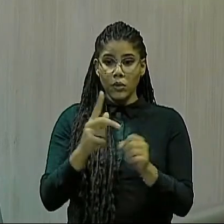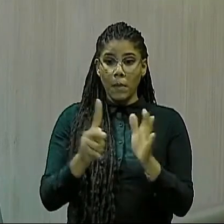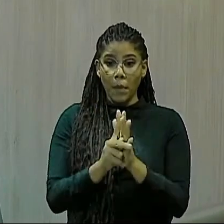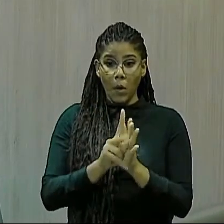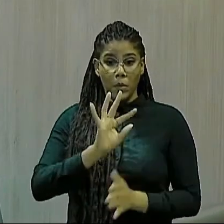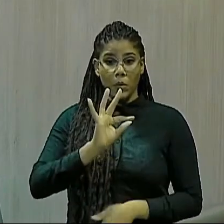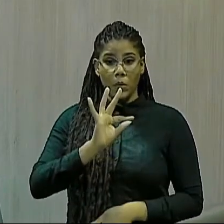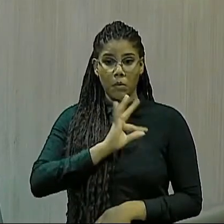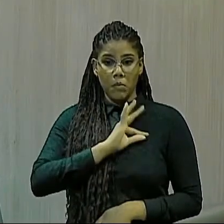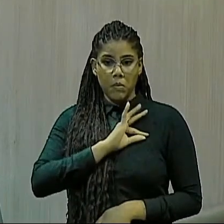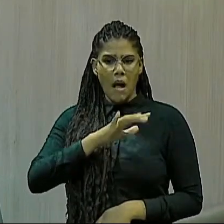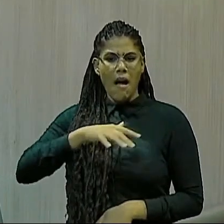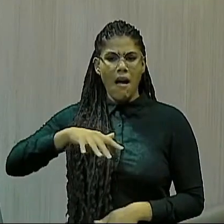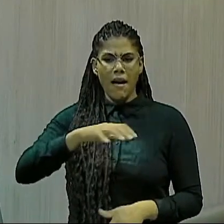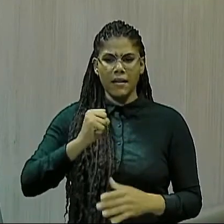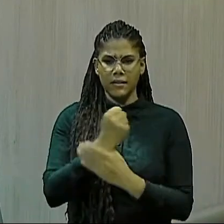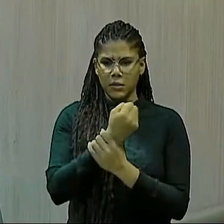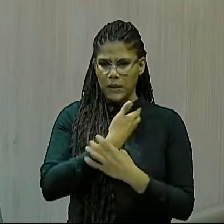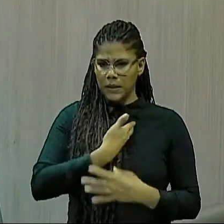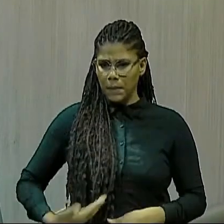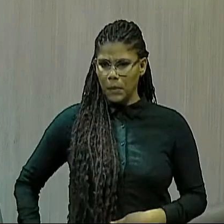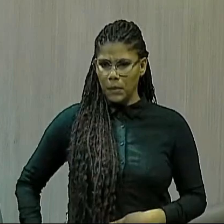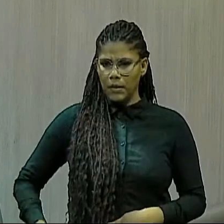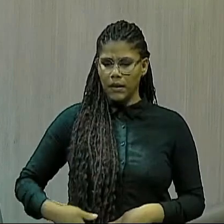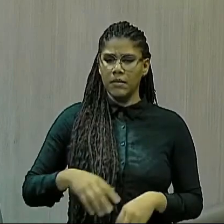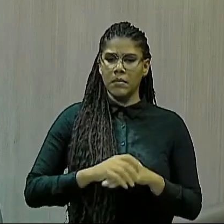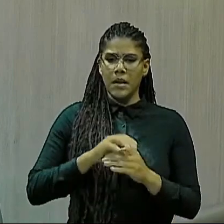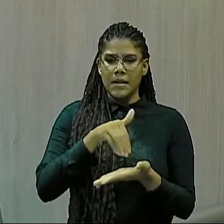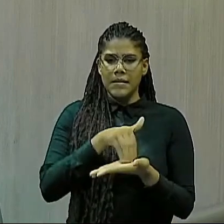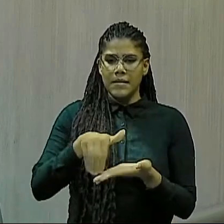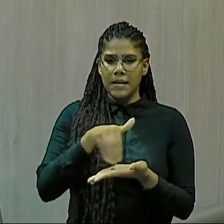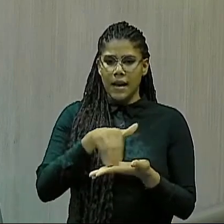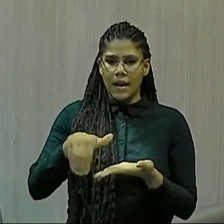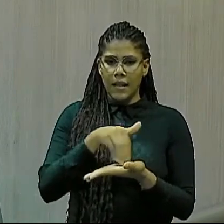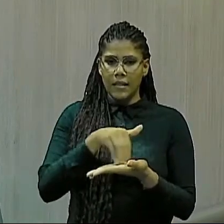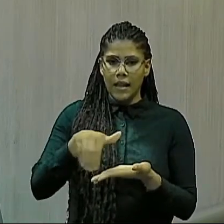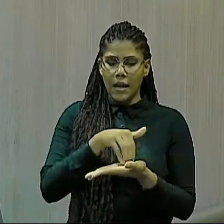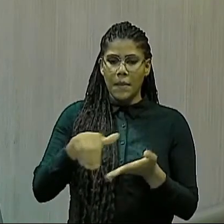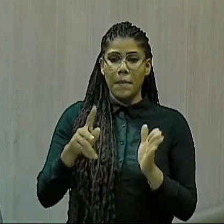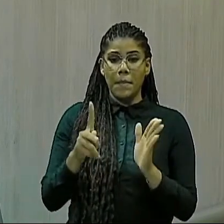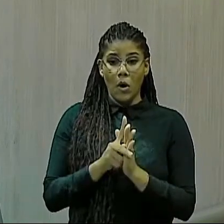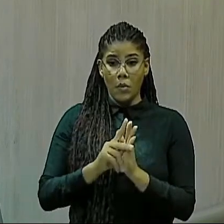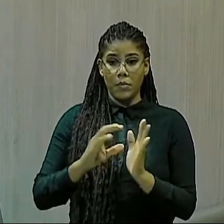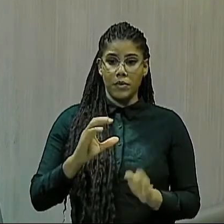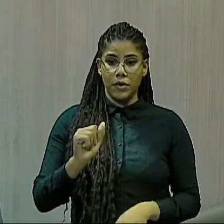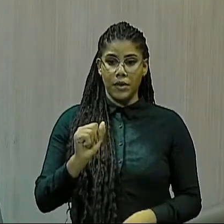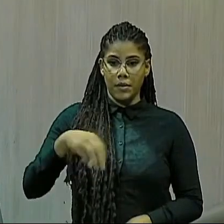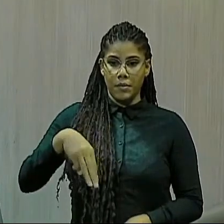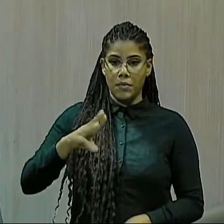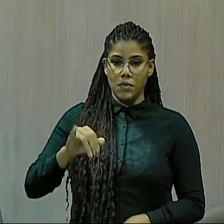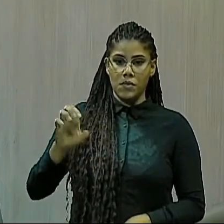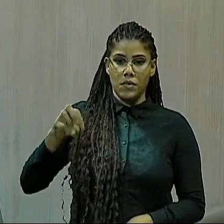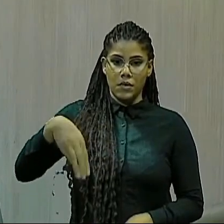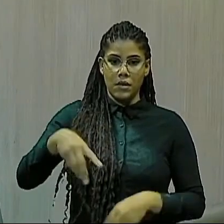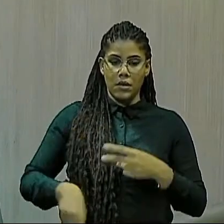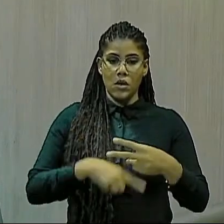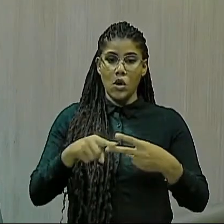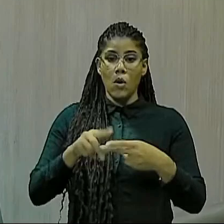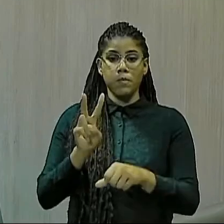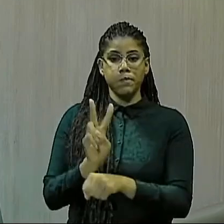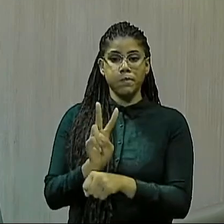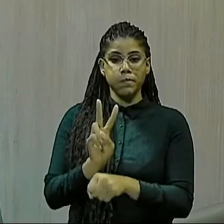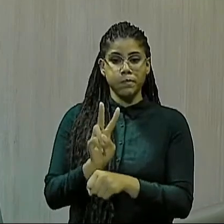Segurança Pública do Estado do Ceará, o secretário teve em Camusim, o superintendente da Polícia Civil também